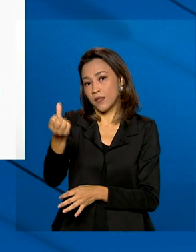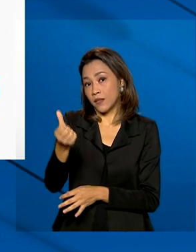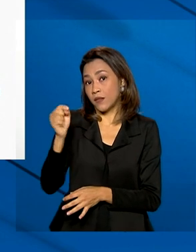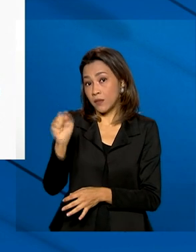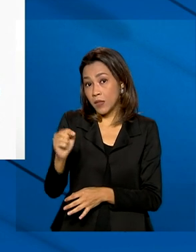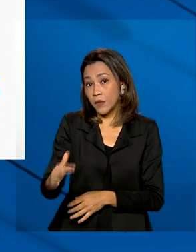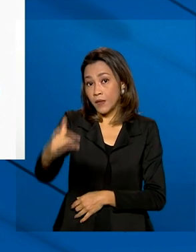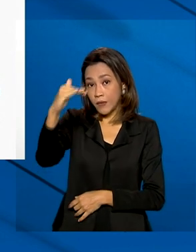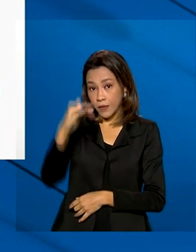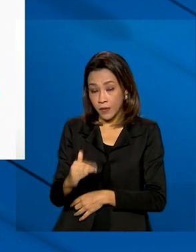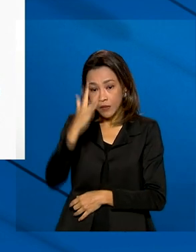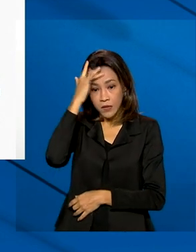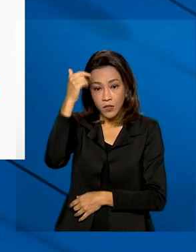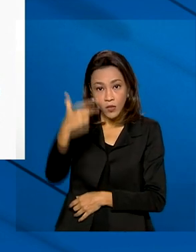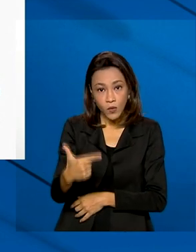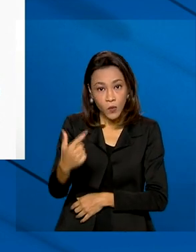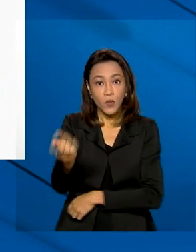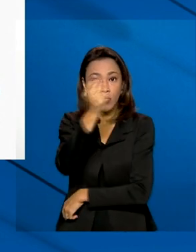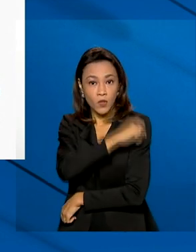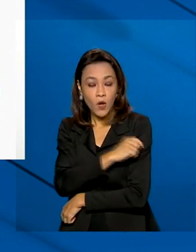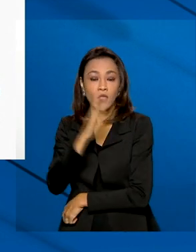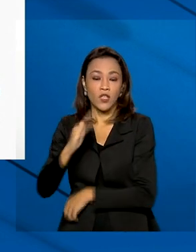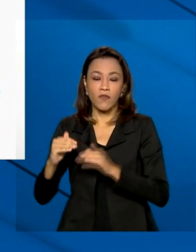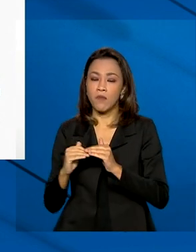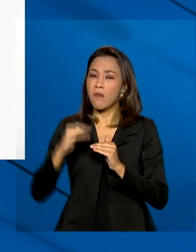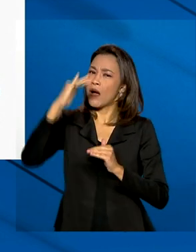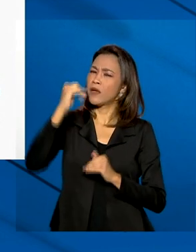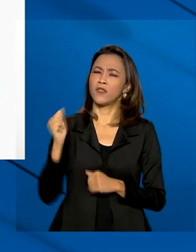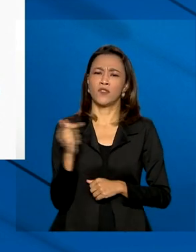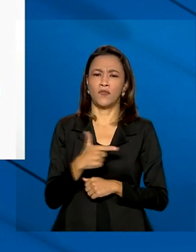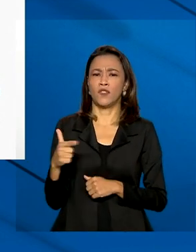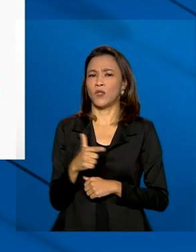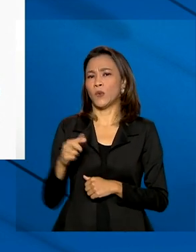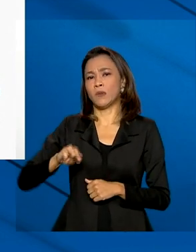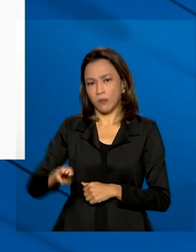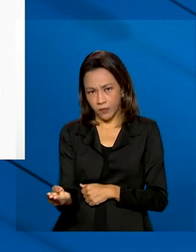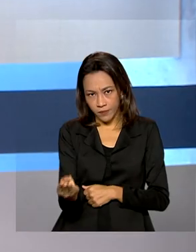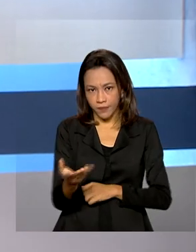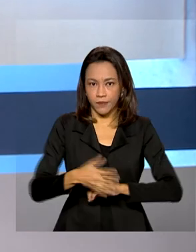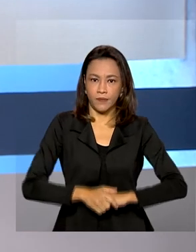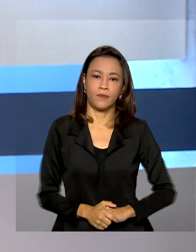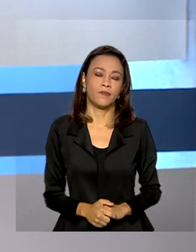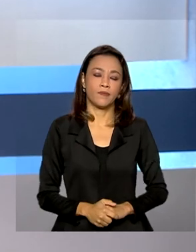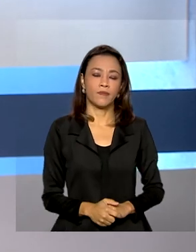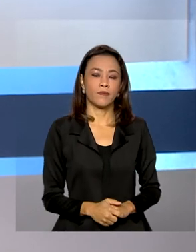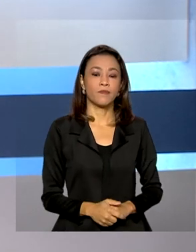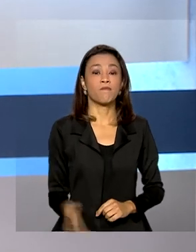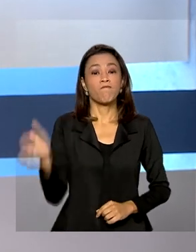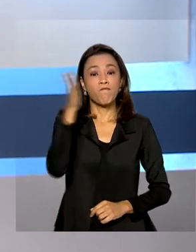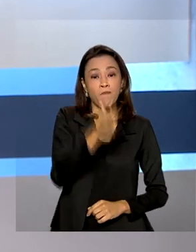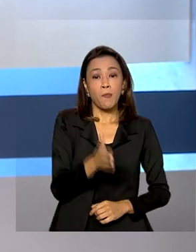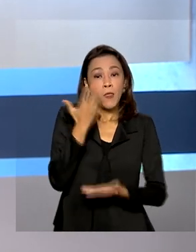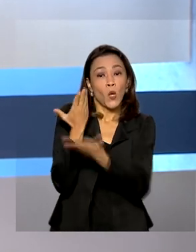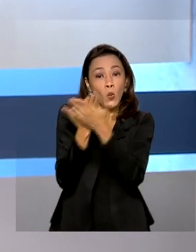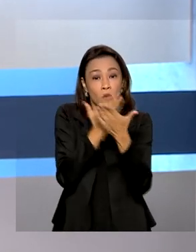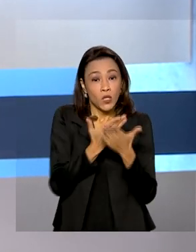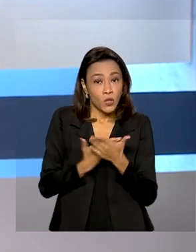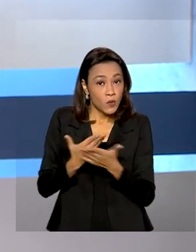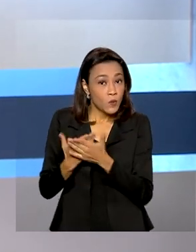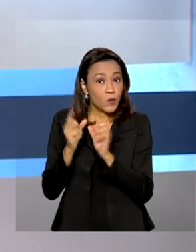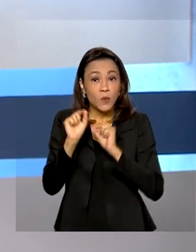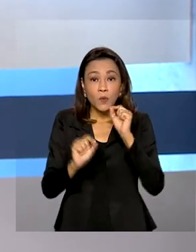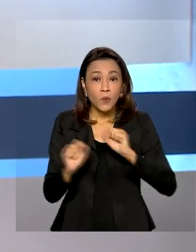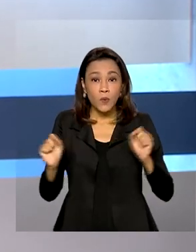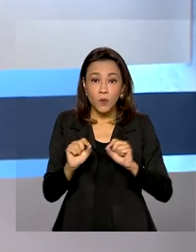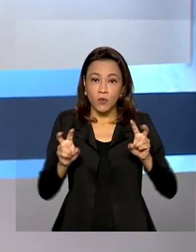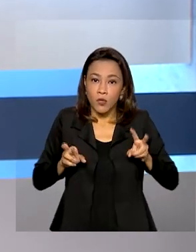tomaram as duas doses da vacina superam 22 milhões 106 mil. Um estudo do Instituto Nacional do Câncer